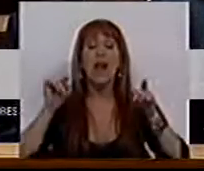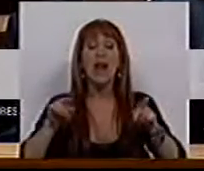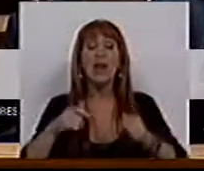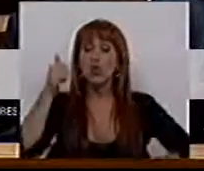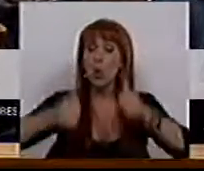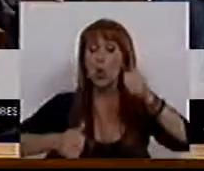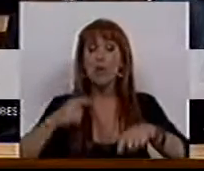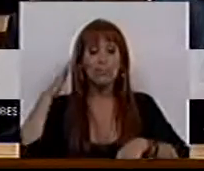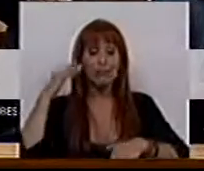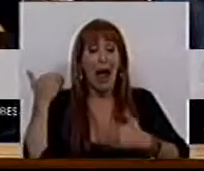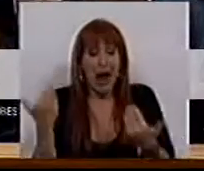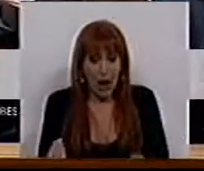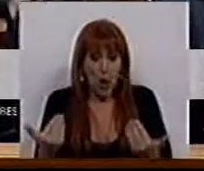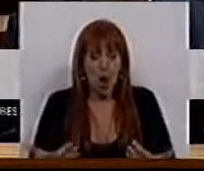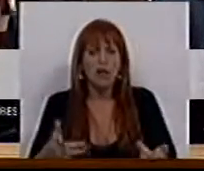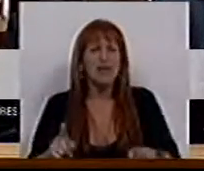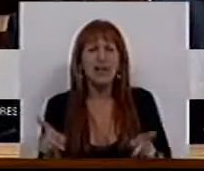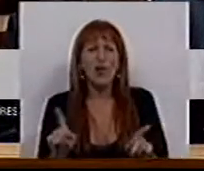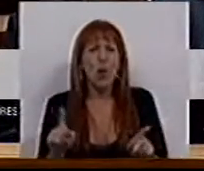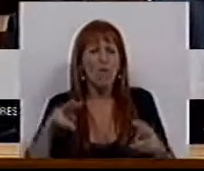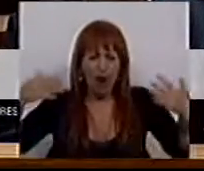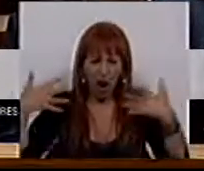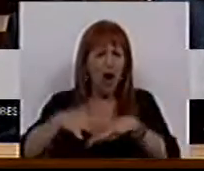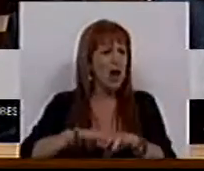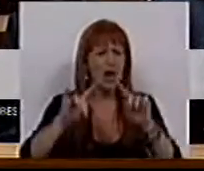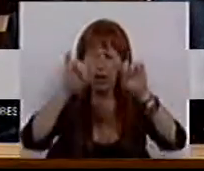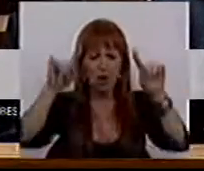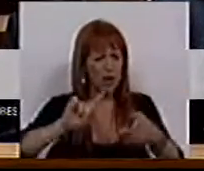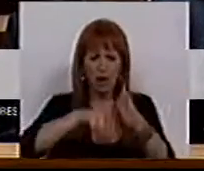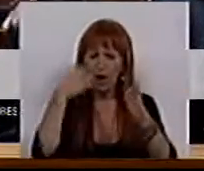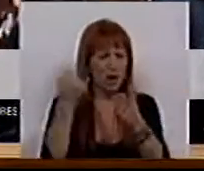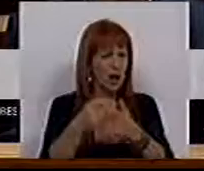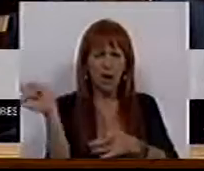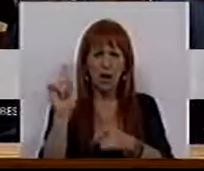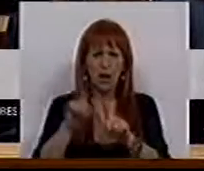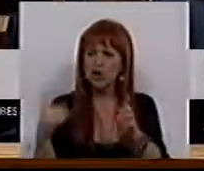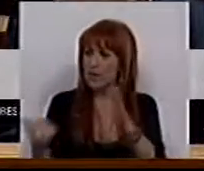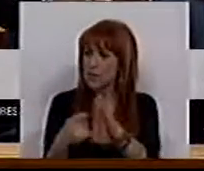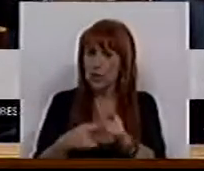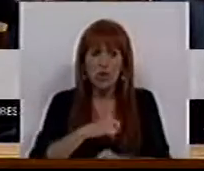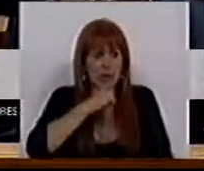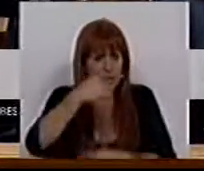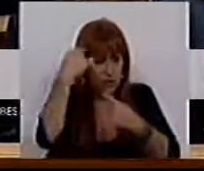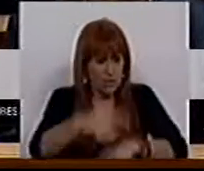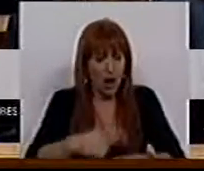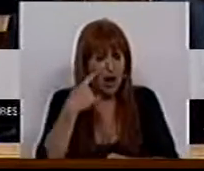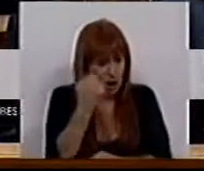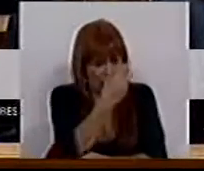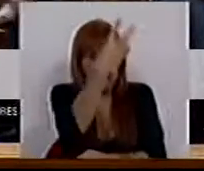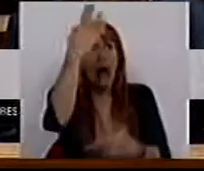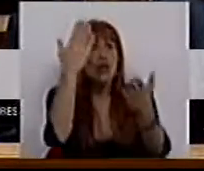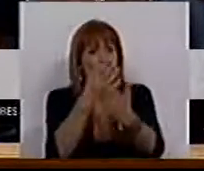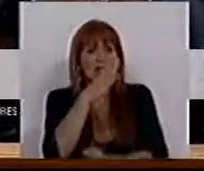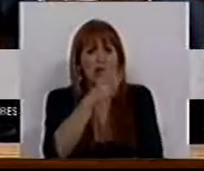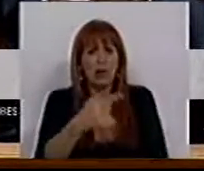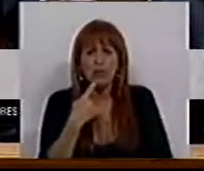este concurso que está neste momento a decorrer não vai integrar nos quadros nem sequer as necessidades permanentes que foram identificadas pelas